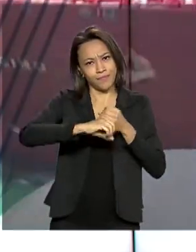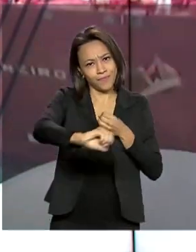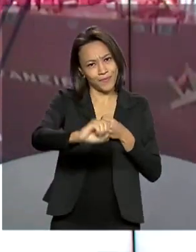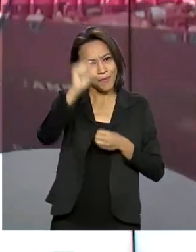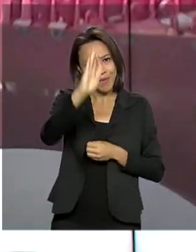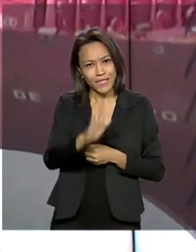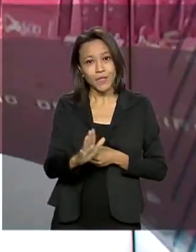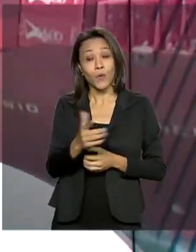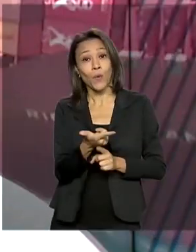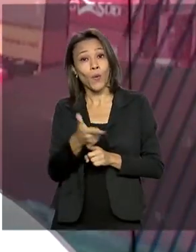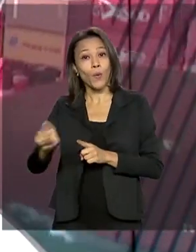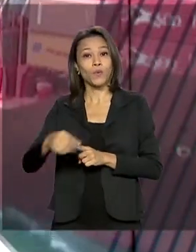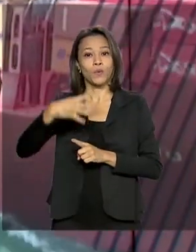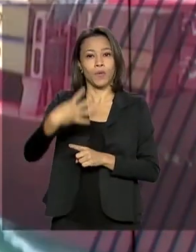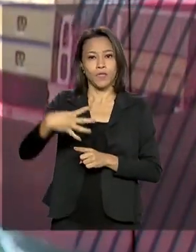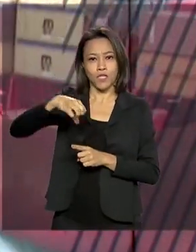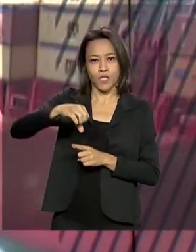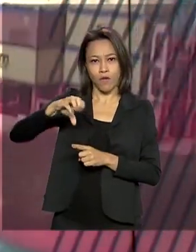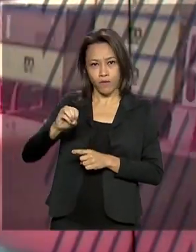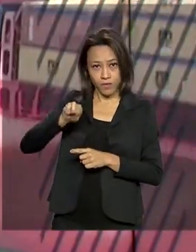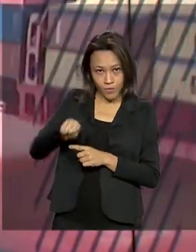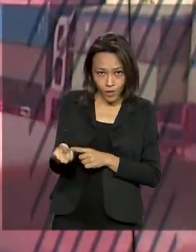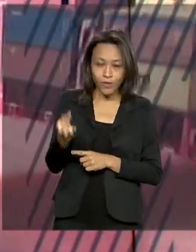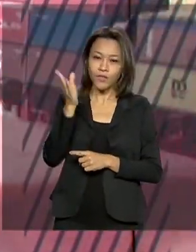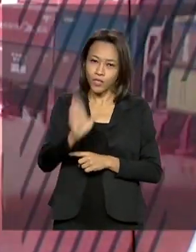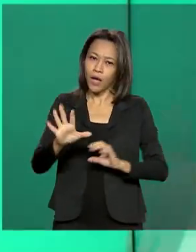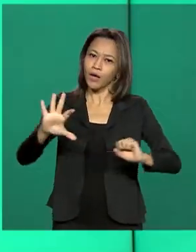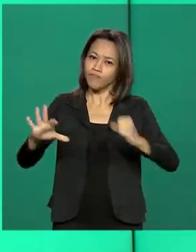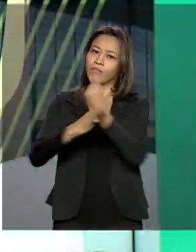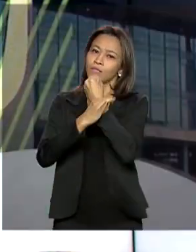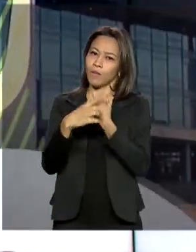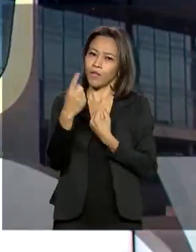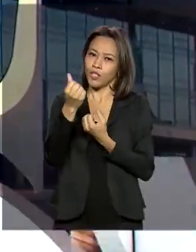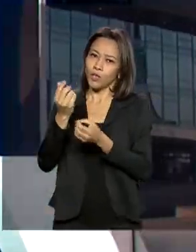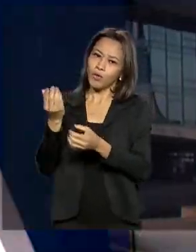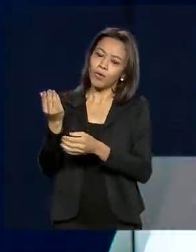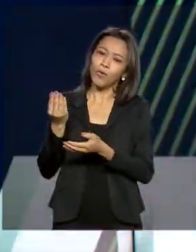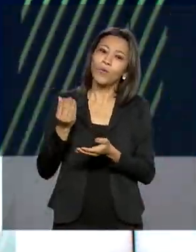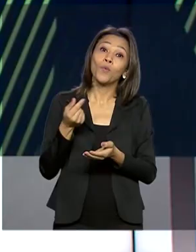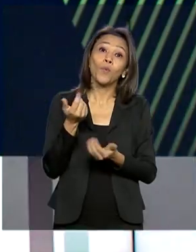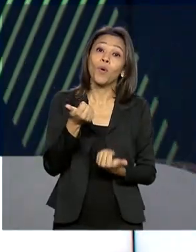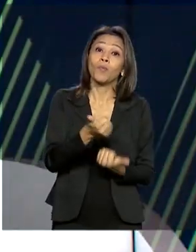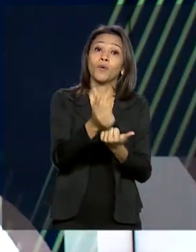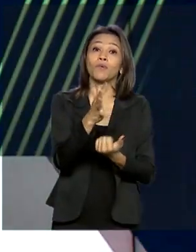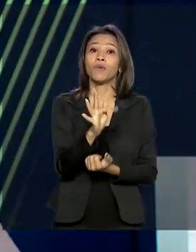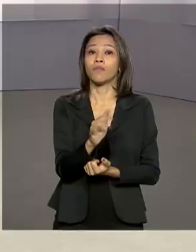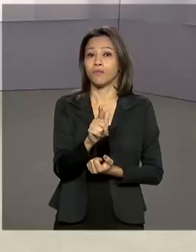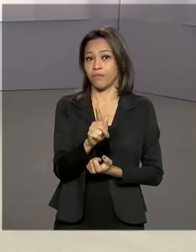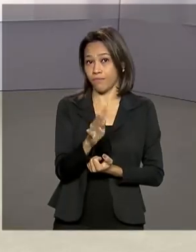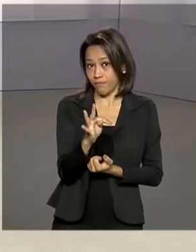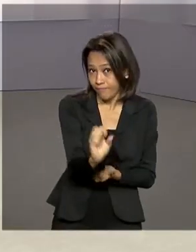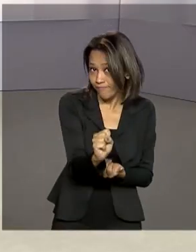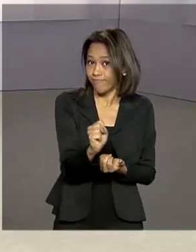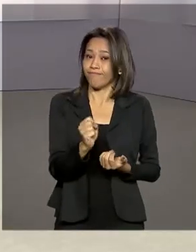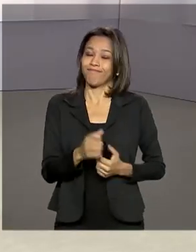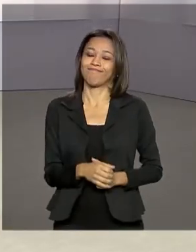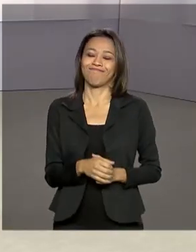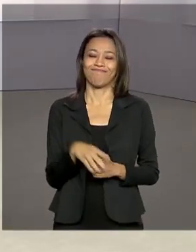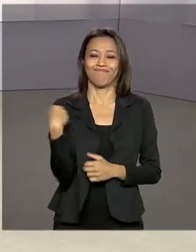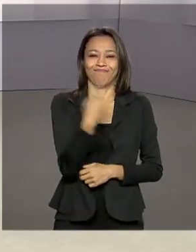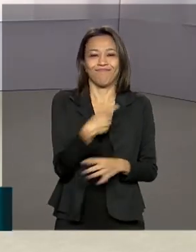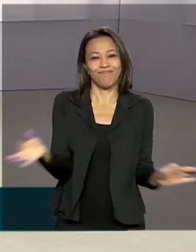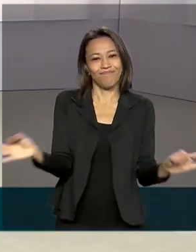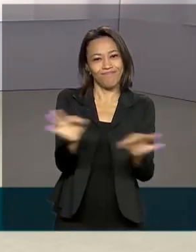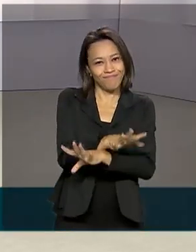Outros 490 milhões foram assegurados para financiamentos por meio do FGTS. Governo Agora